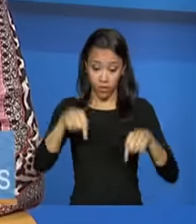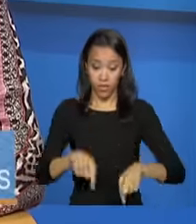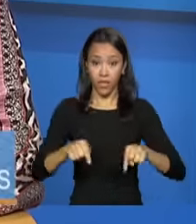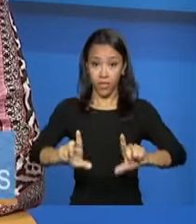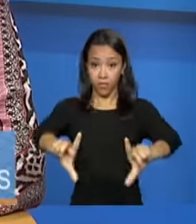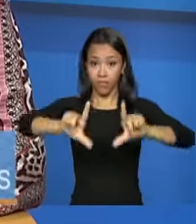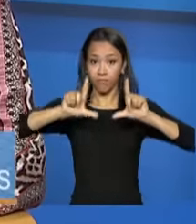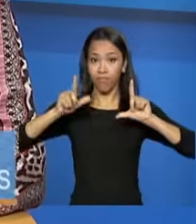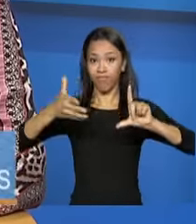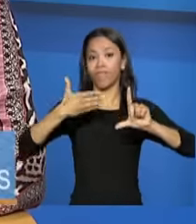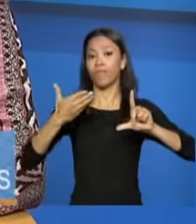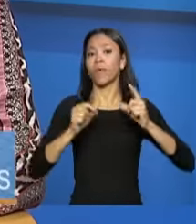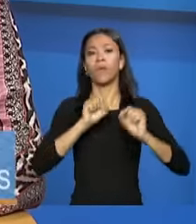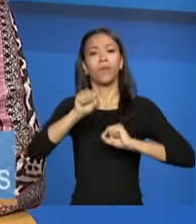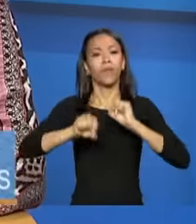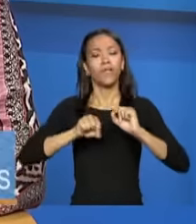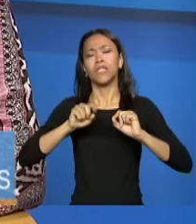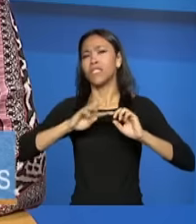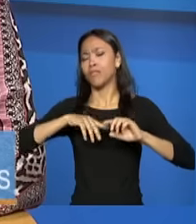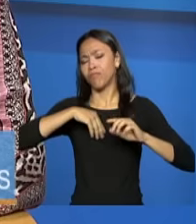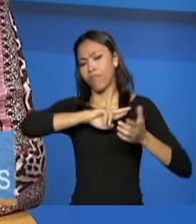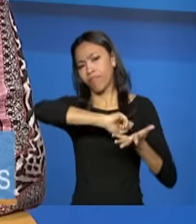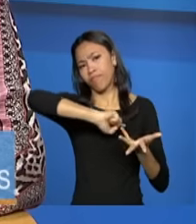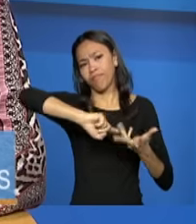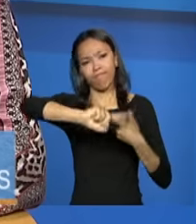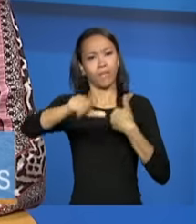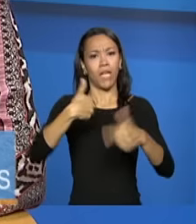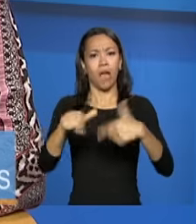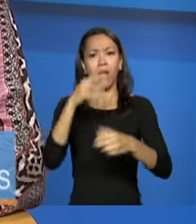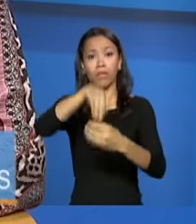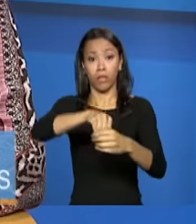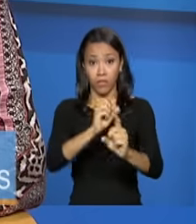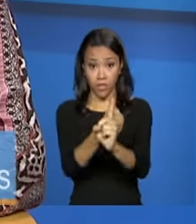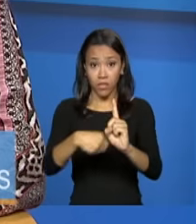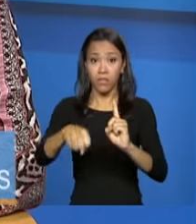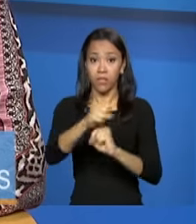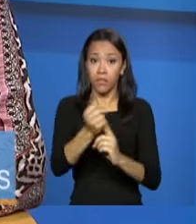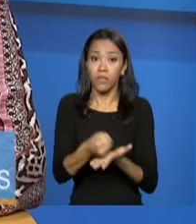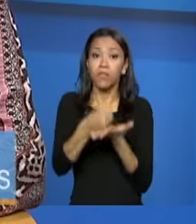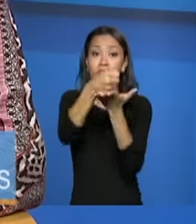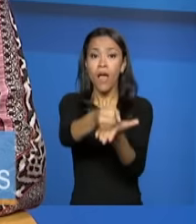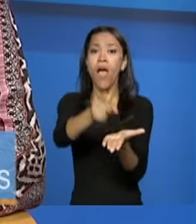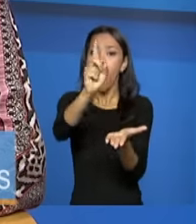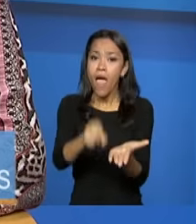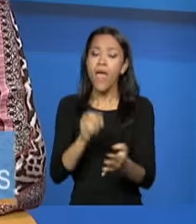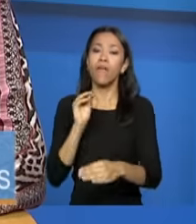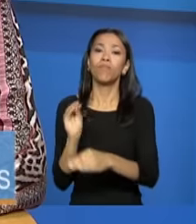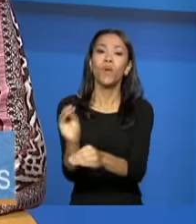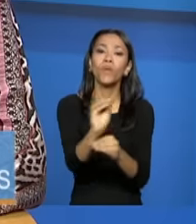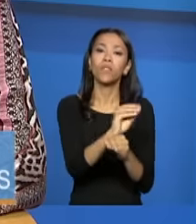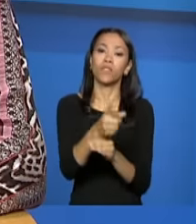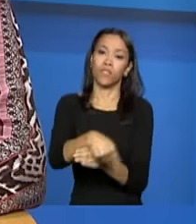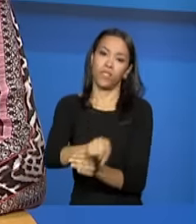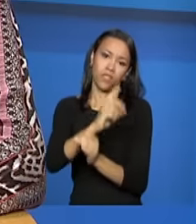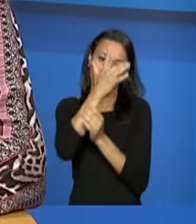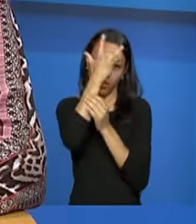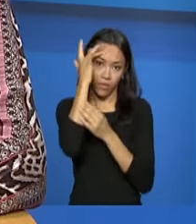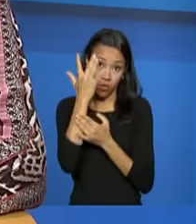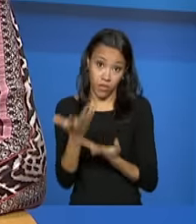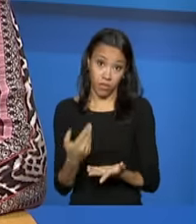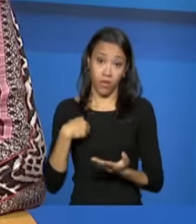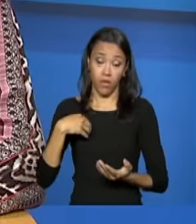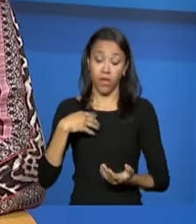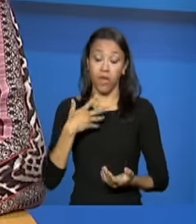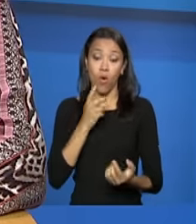e de todo o trabalho da proteção social na assistência é justamente garantir proteção às pessoas. Então, acho que quem se